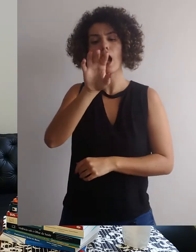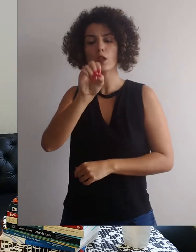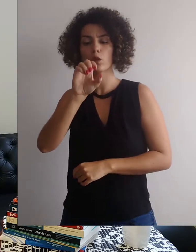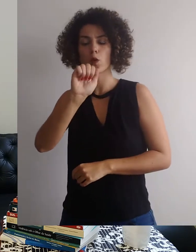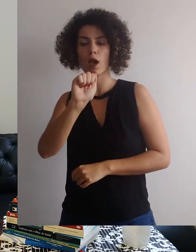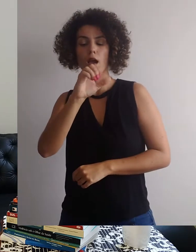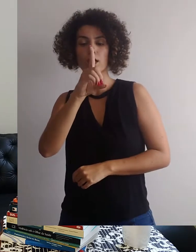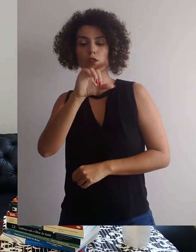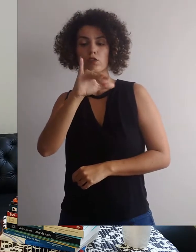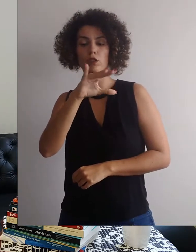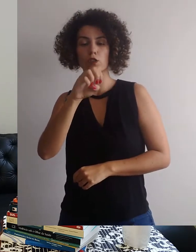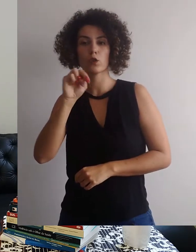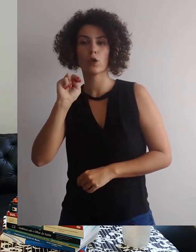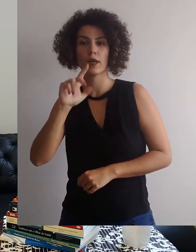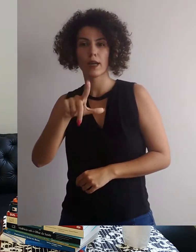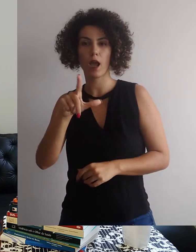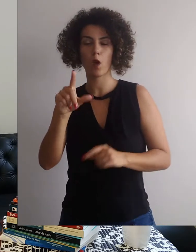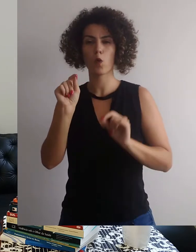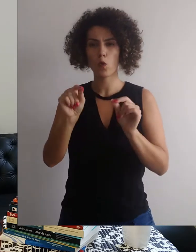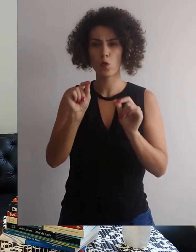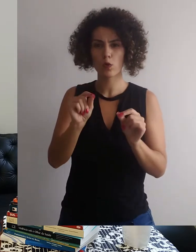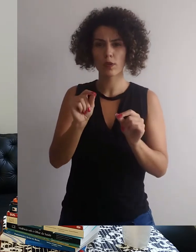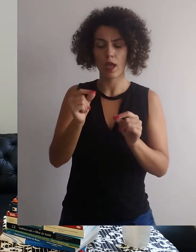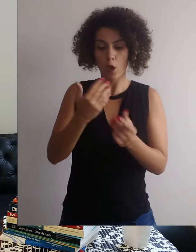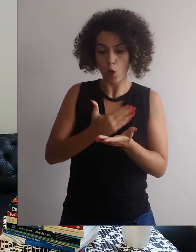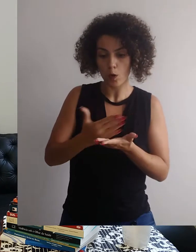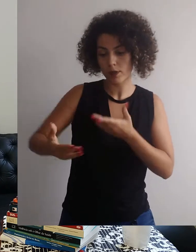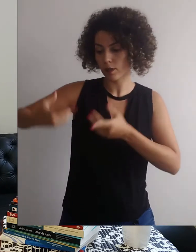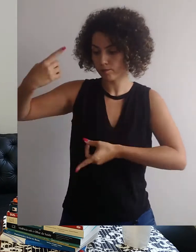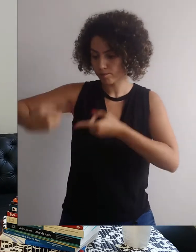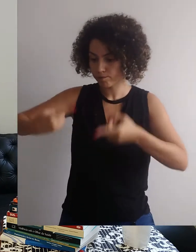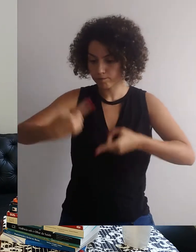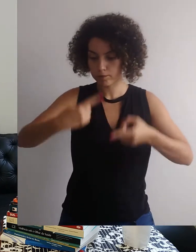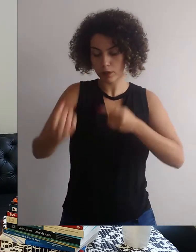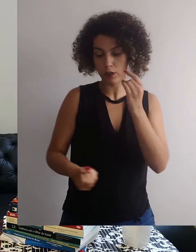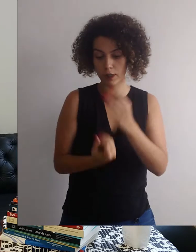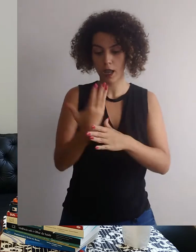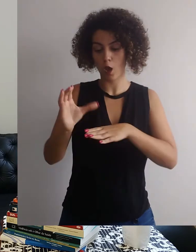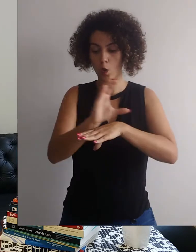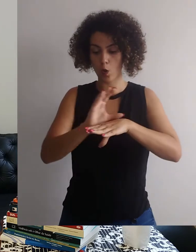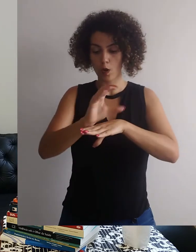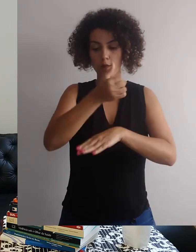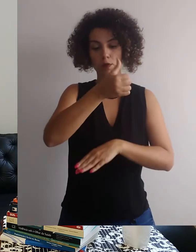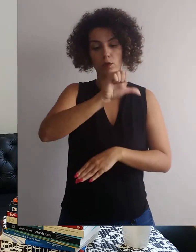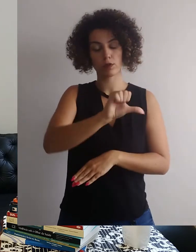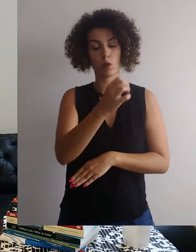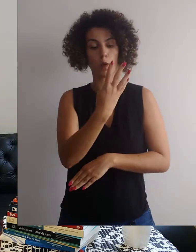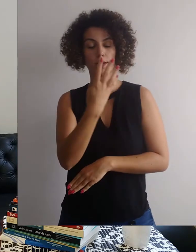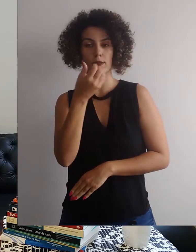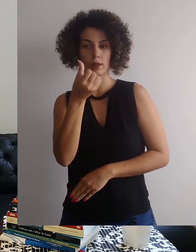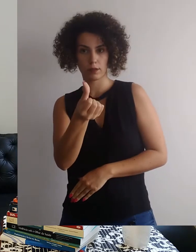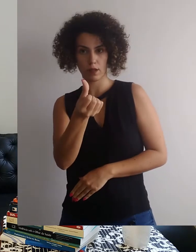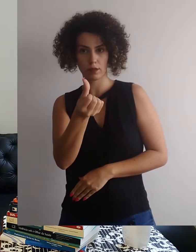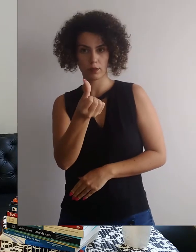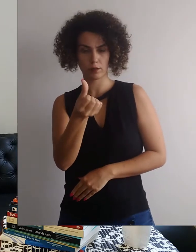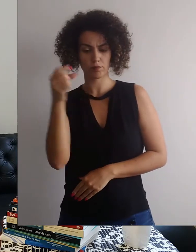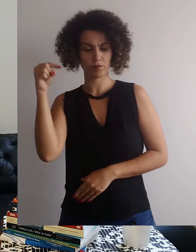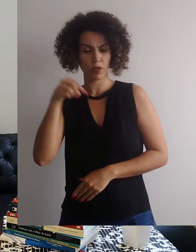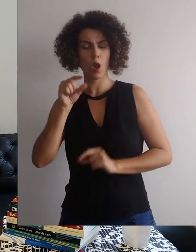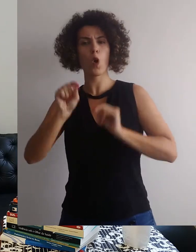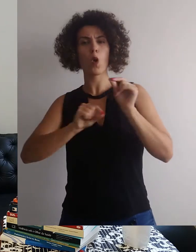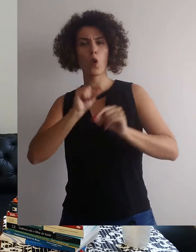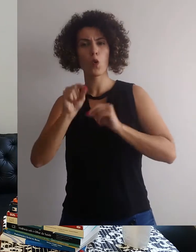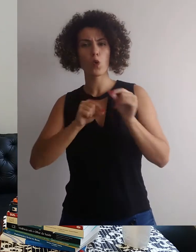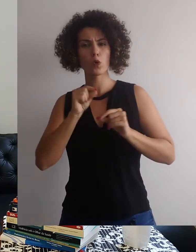Vargas promulgou o ato adicional, criando as condições que instalaram um cenário político para a Constituição de 1946. A Constituição de